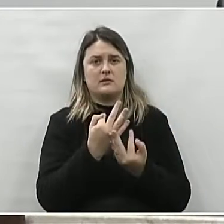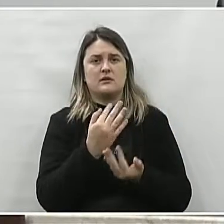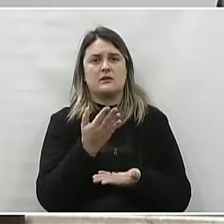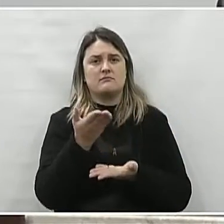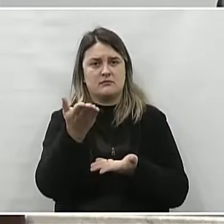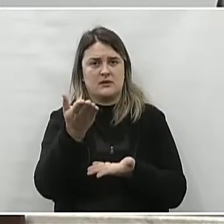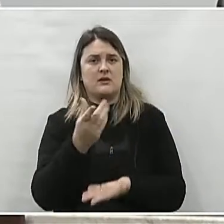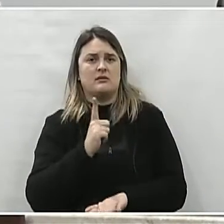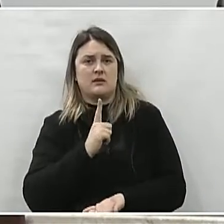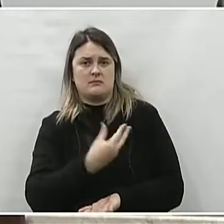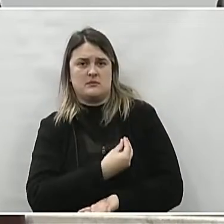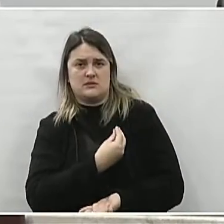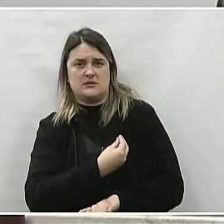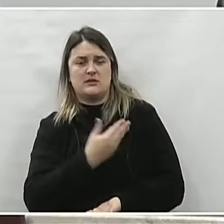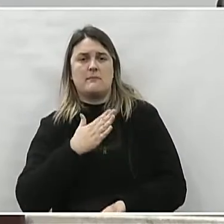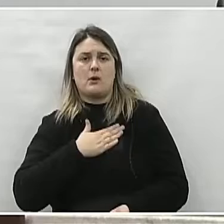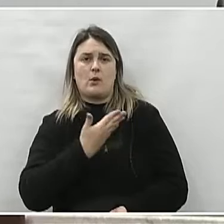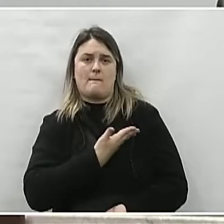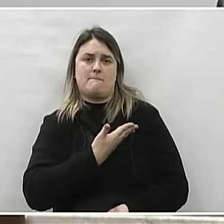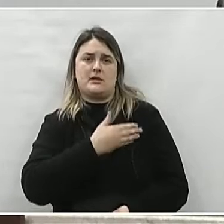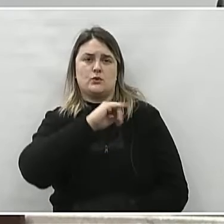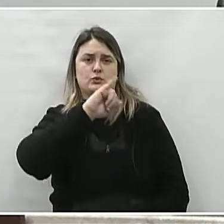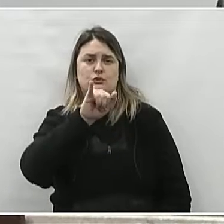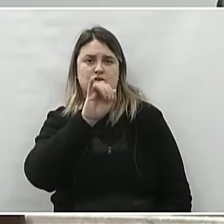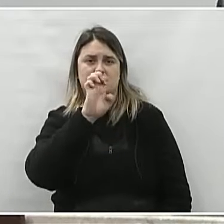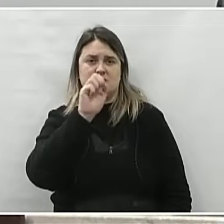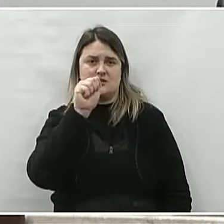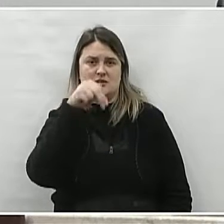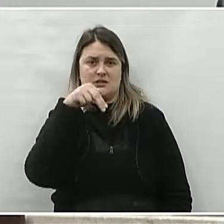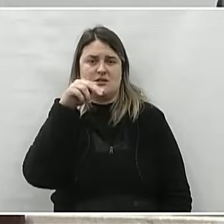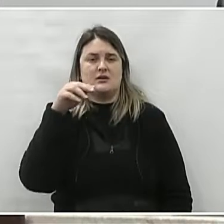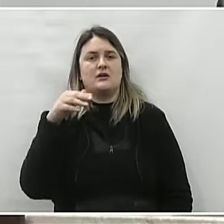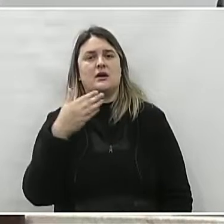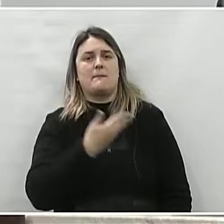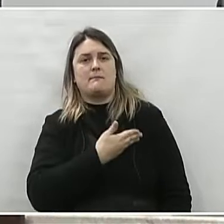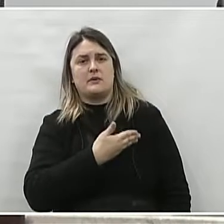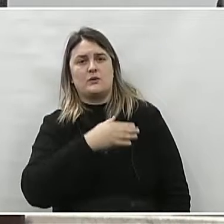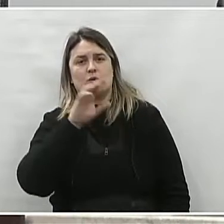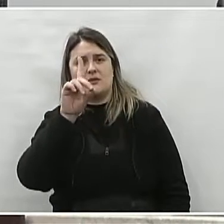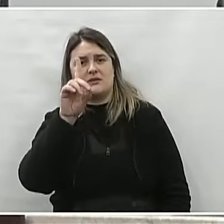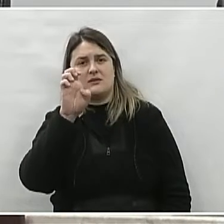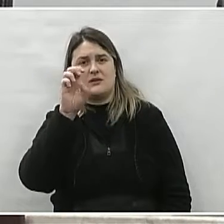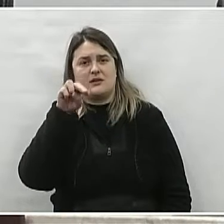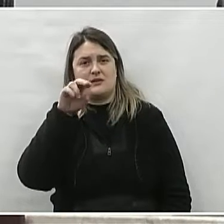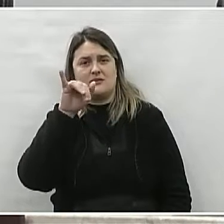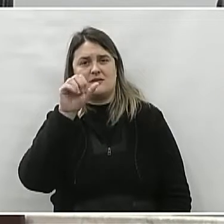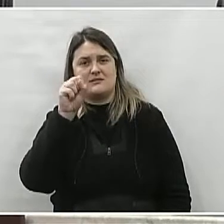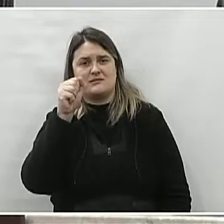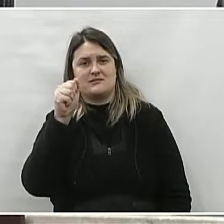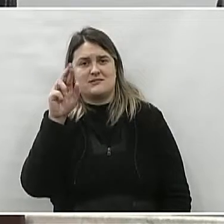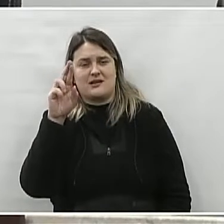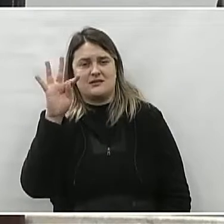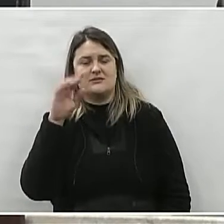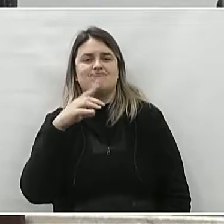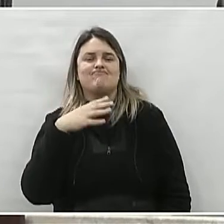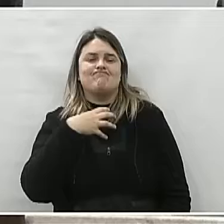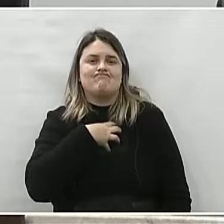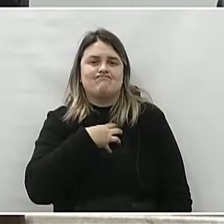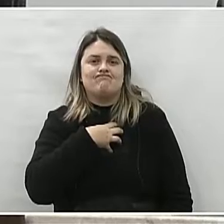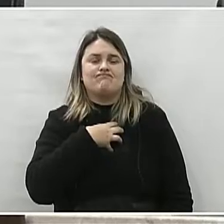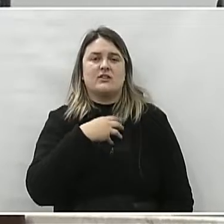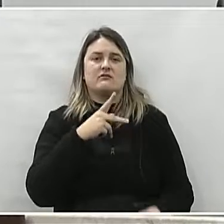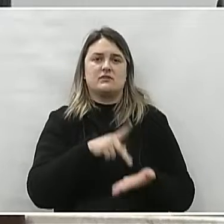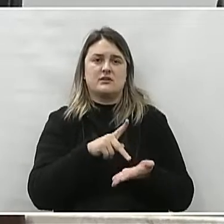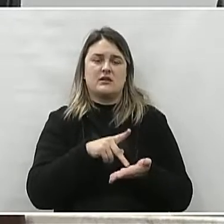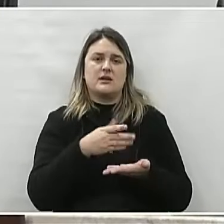que se encontra aqui, meu amigo Jean, Denilson, Denizar, e aqui nossos sinceros sentimentos